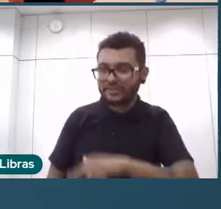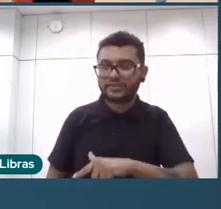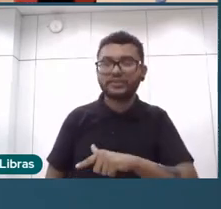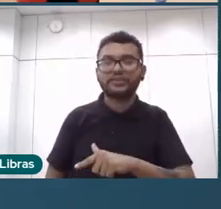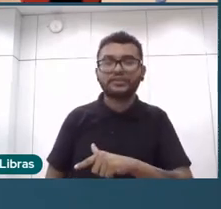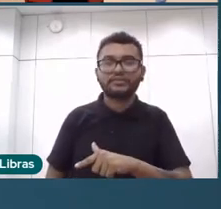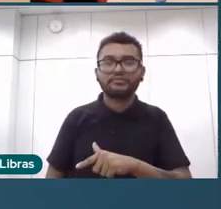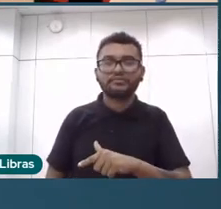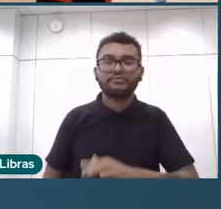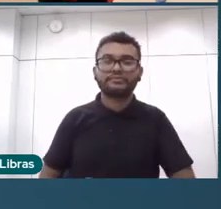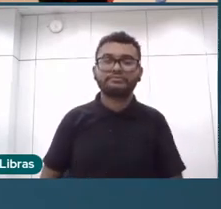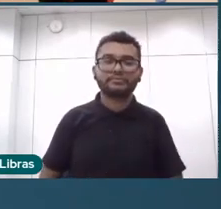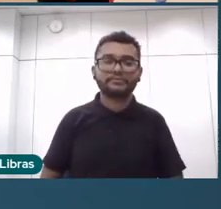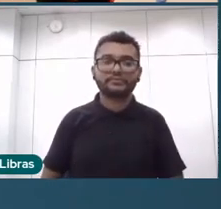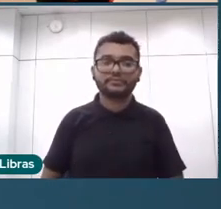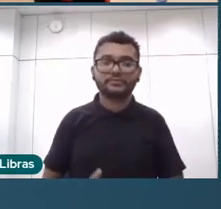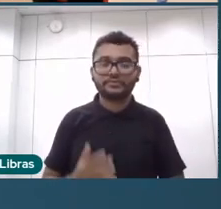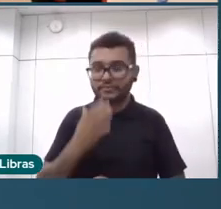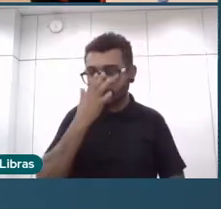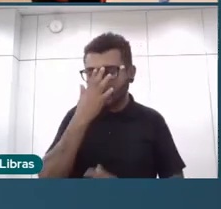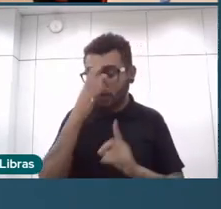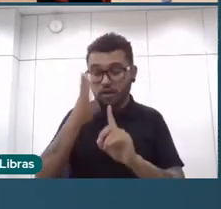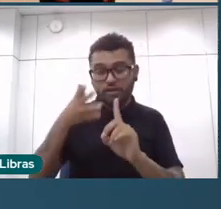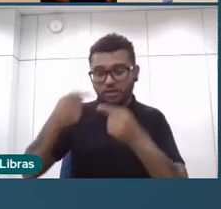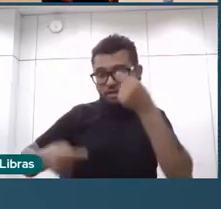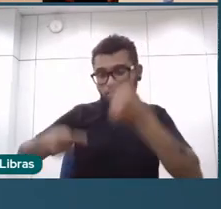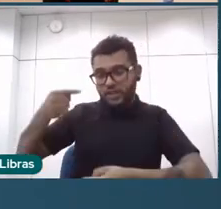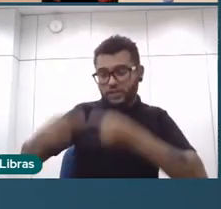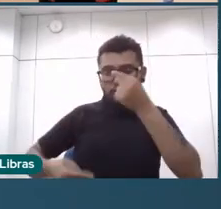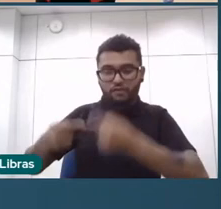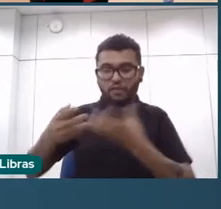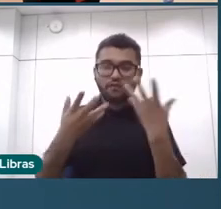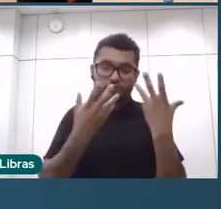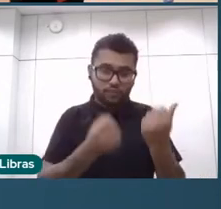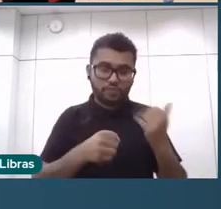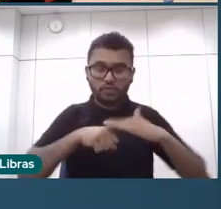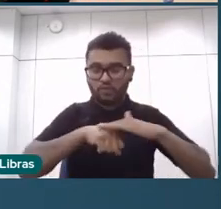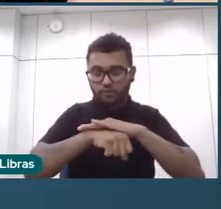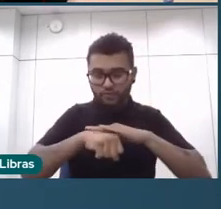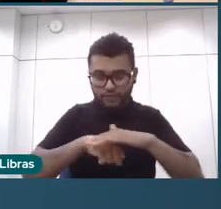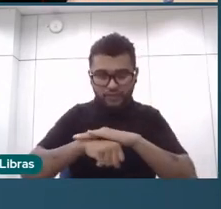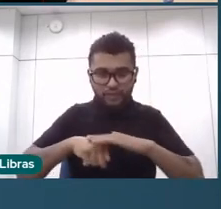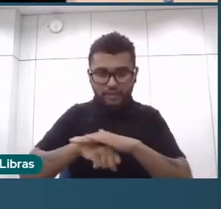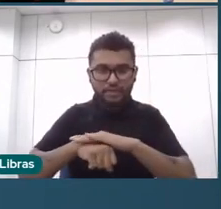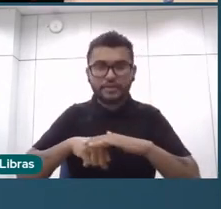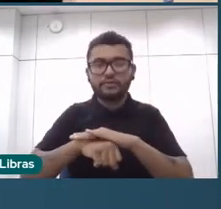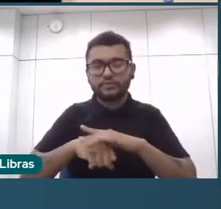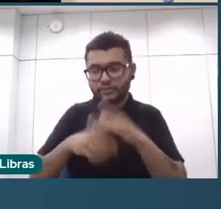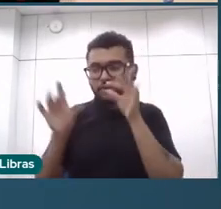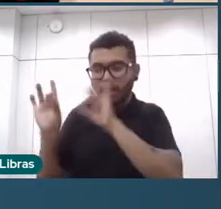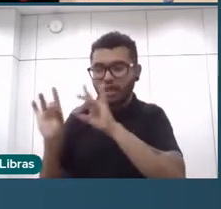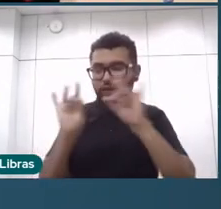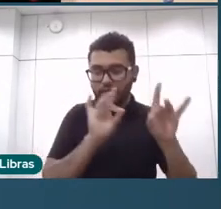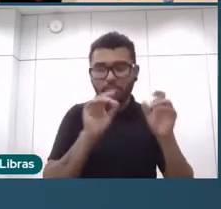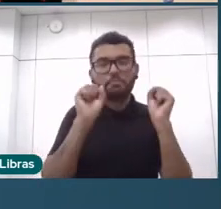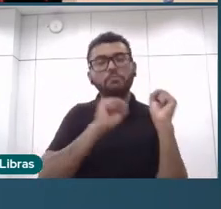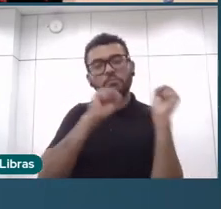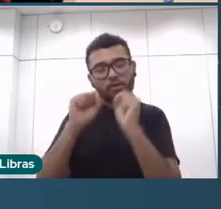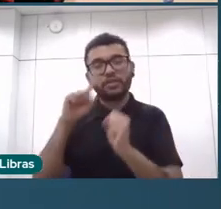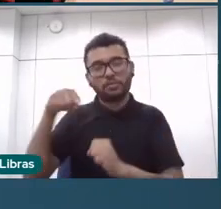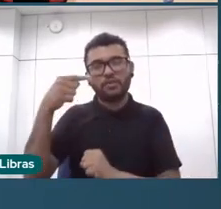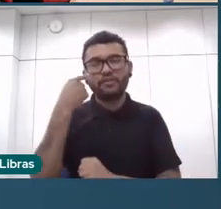mas o pessoal está aqui para fazer o debate e com certeza vai chegar depois, você poder assistir também o debate depois.